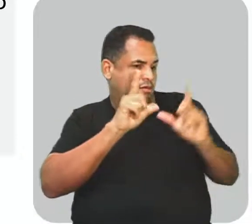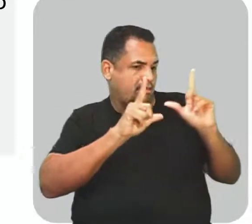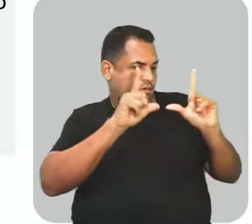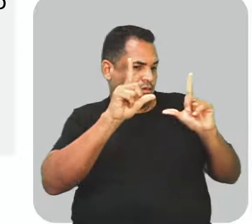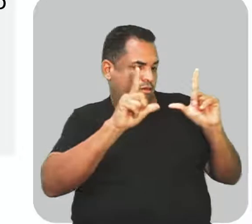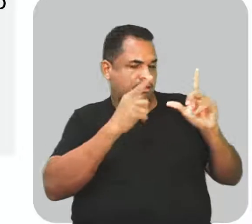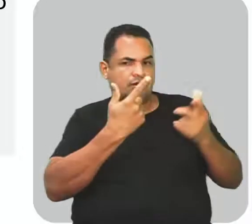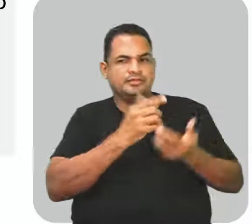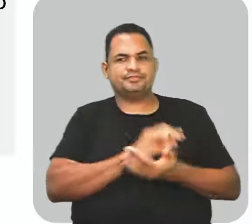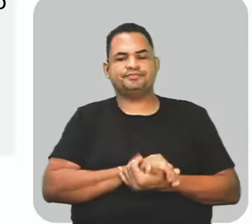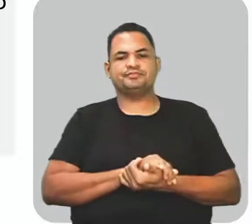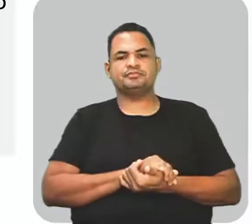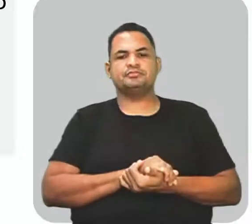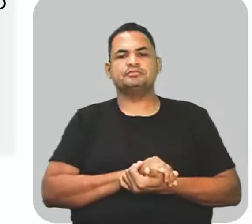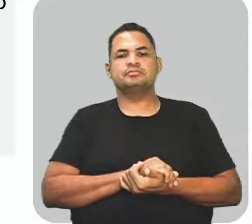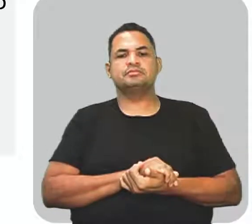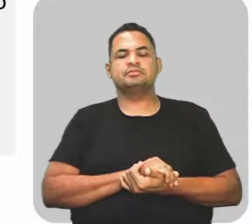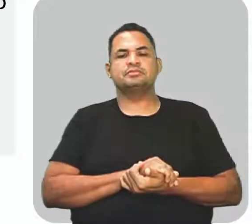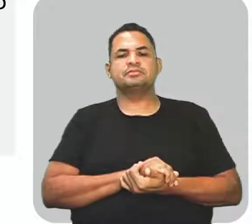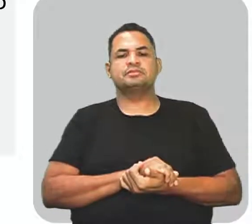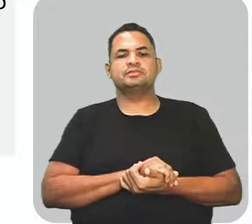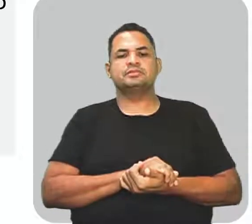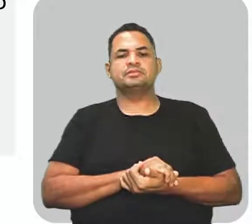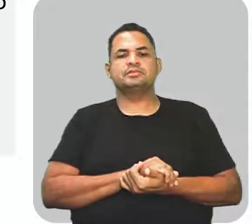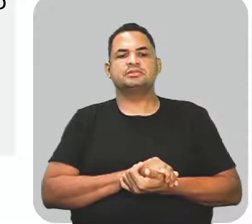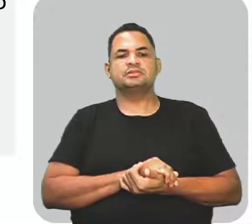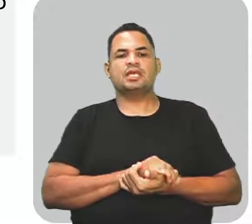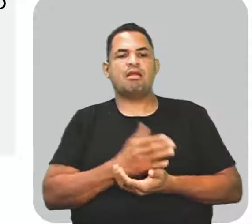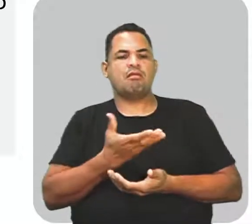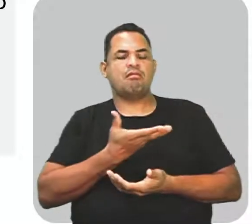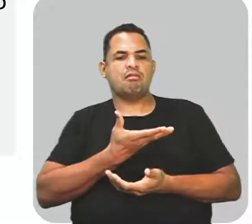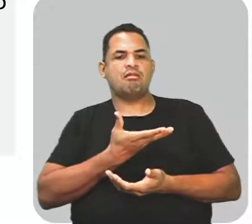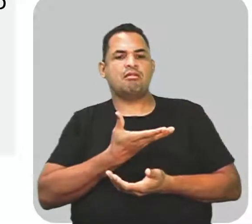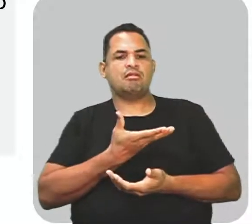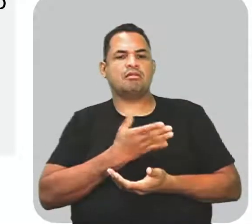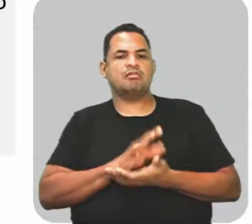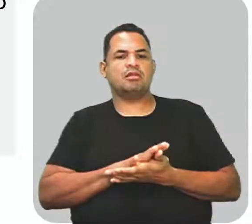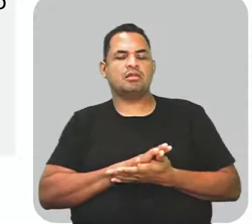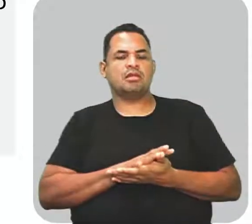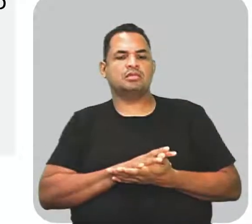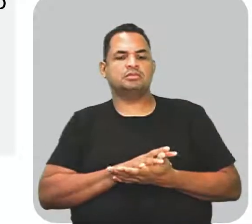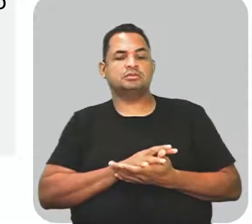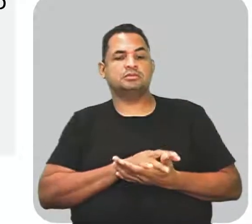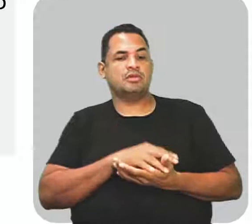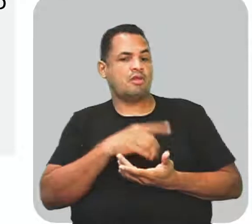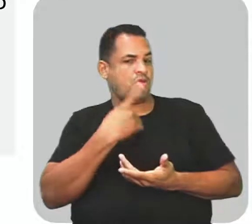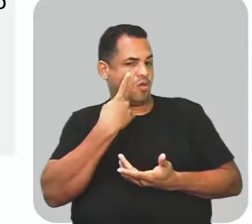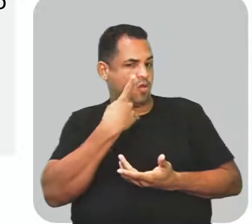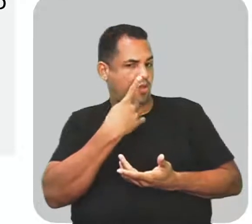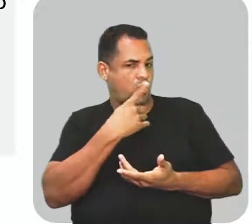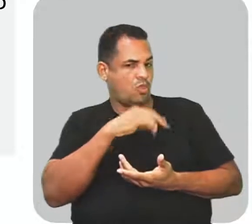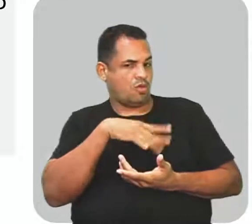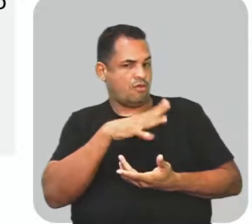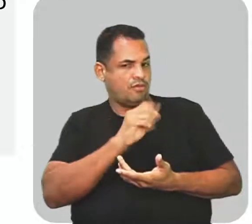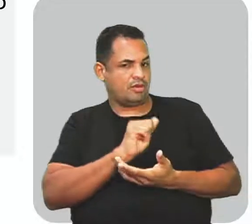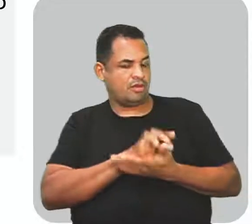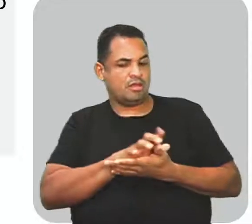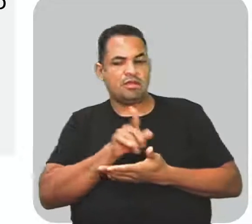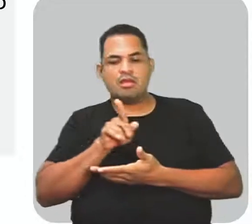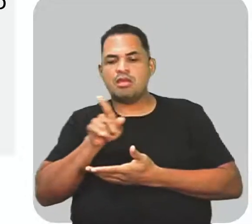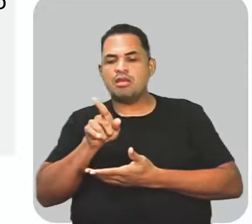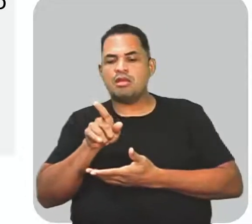colocar aí esses termos, ficaria. Eu queria assistir novela, ele queria assistir